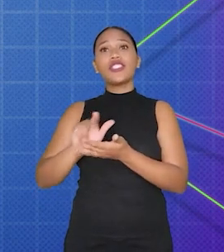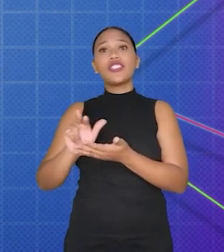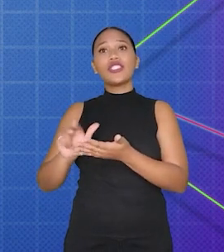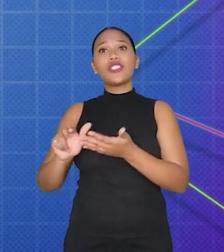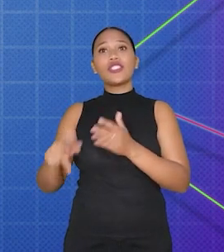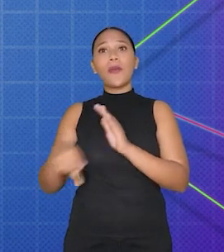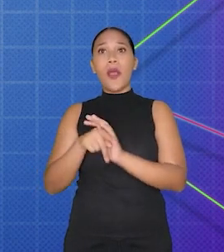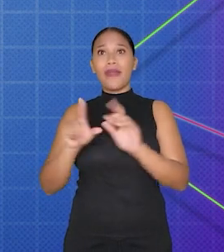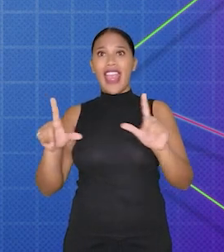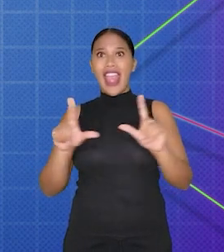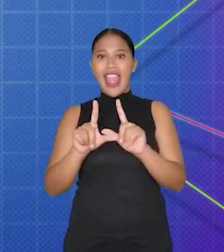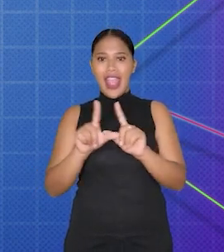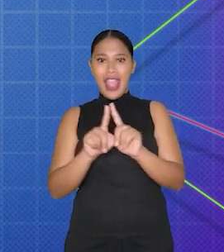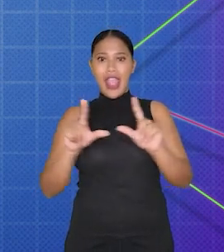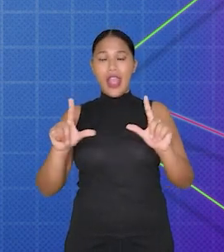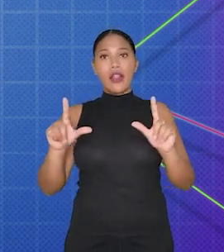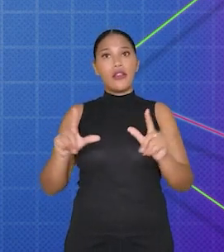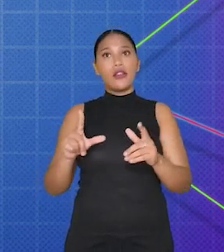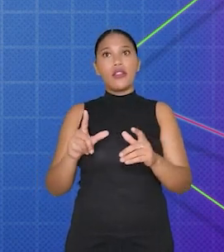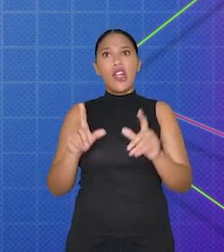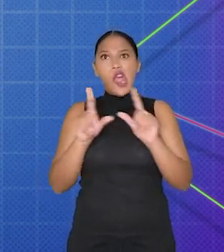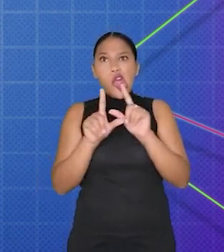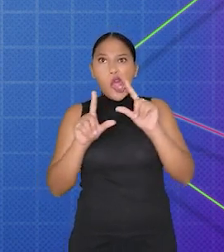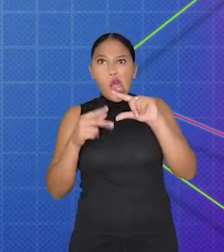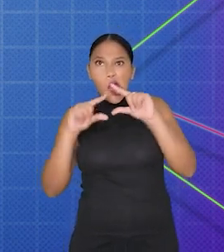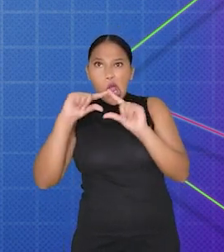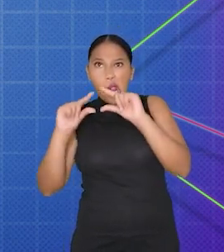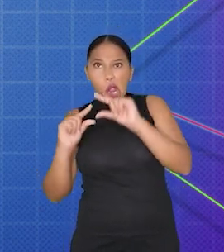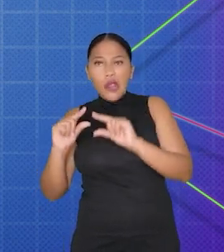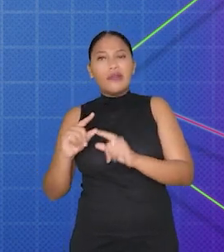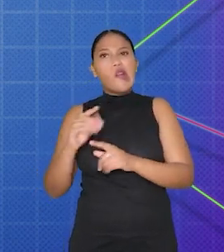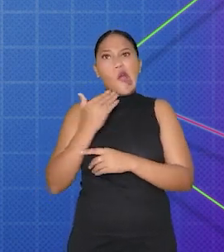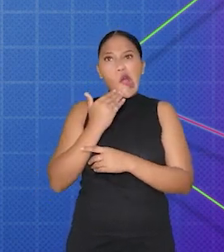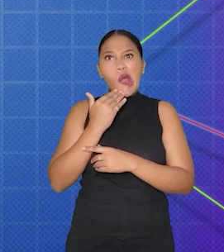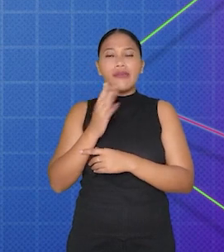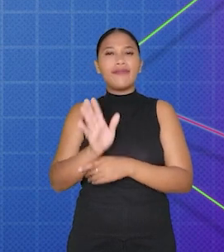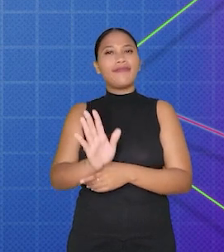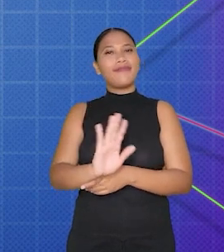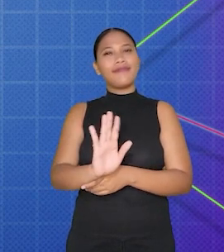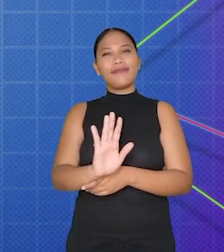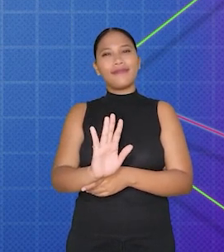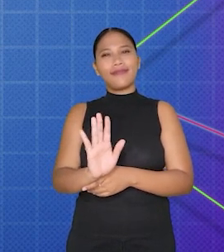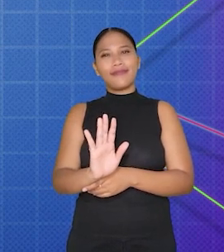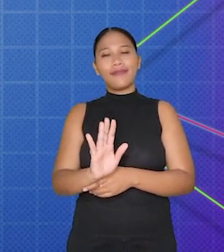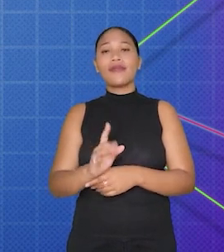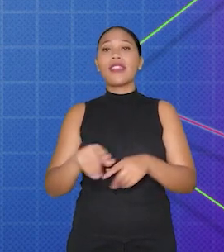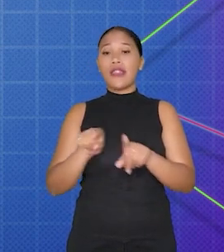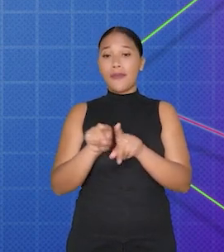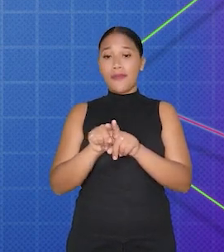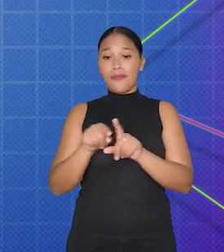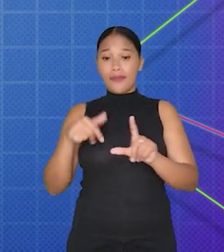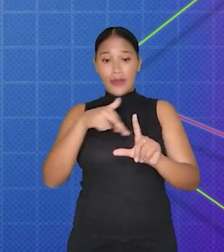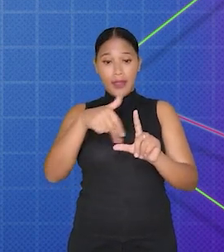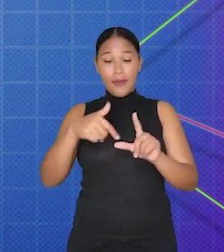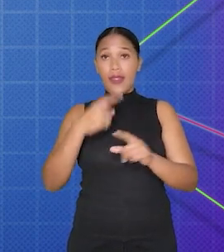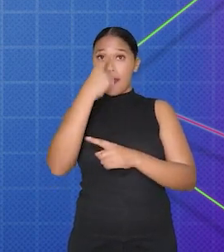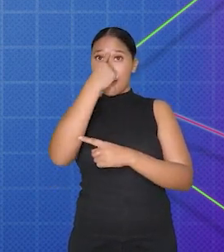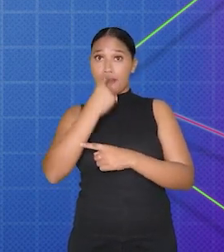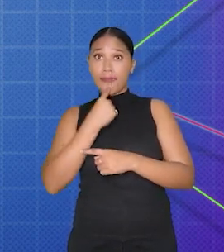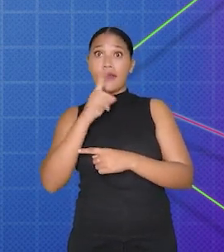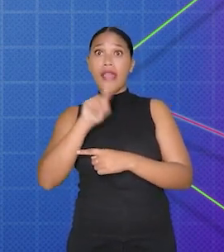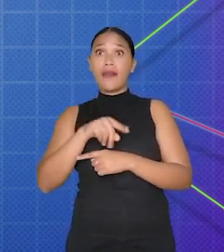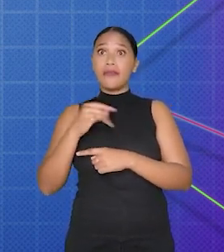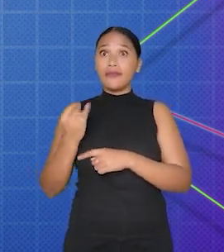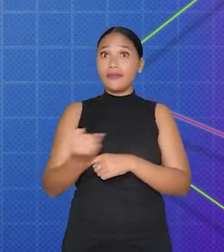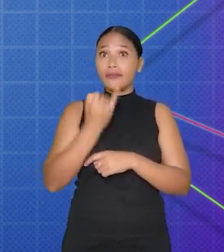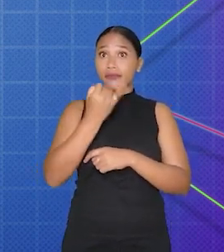diferentes resoluções de tela, sem que os gráficos fiquem pixelados ou borrados. A integração de imagens e animação é uma